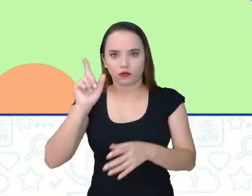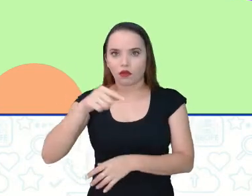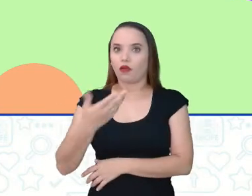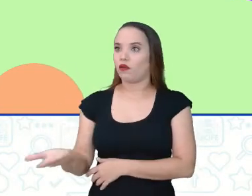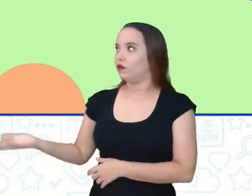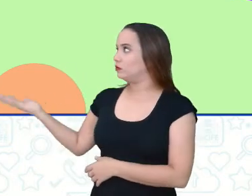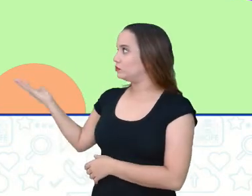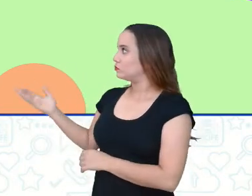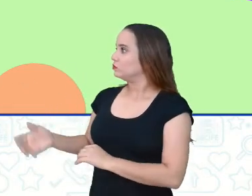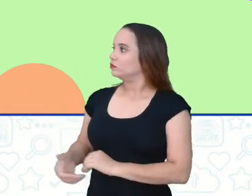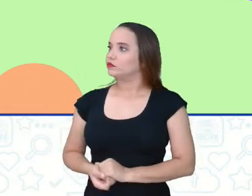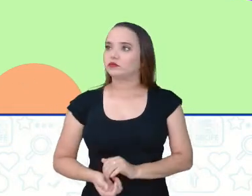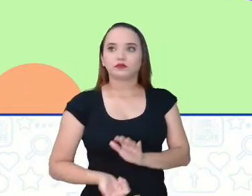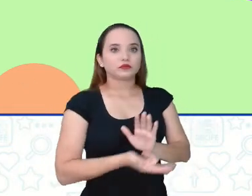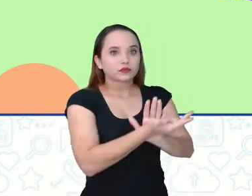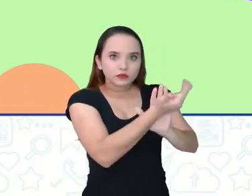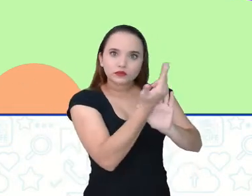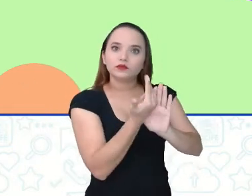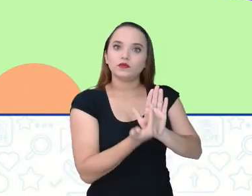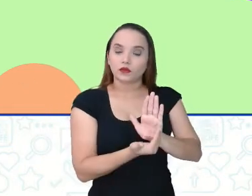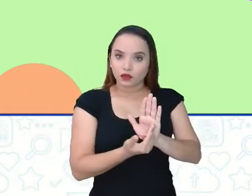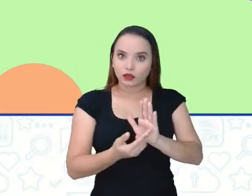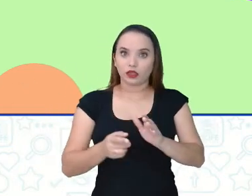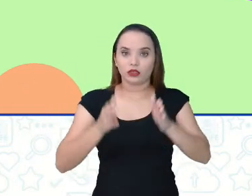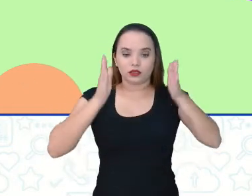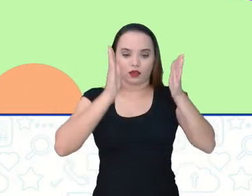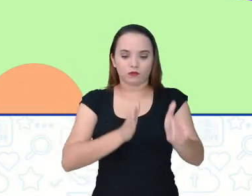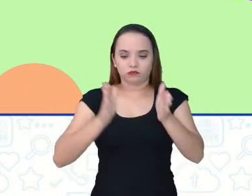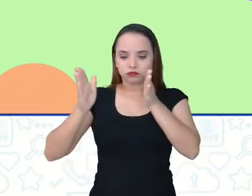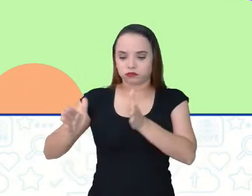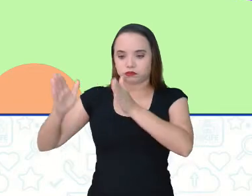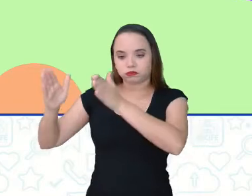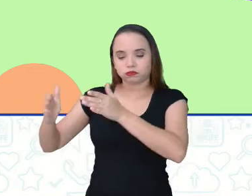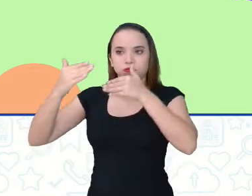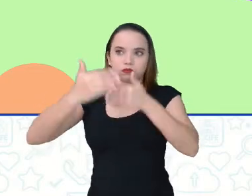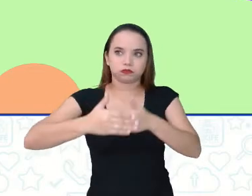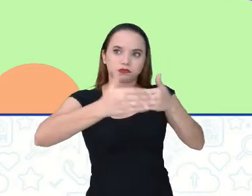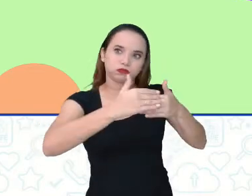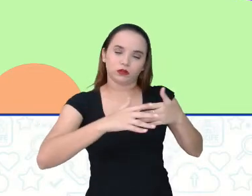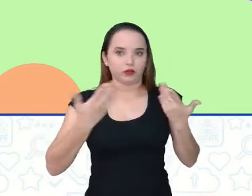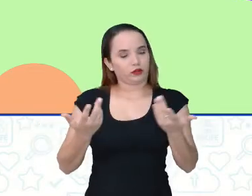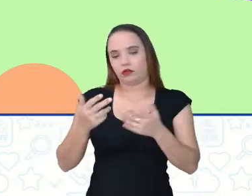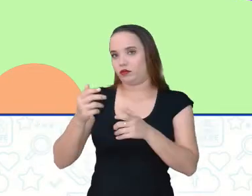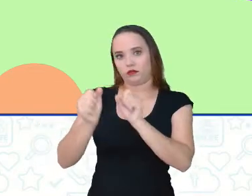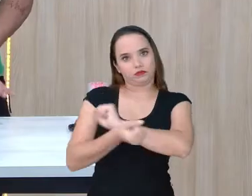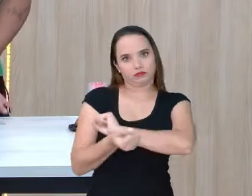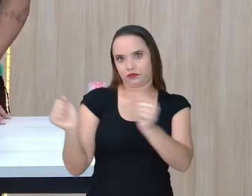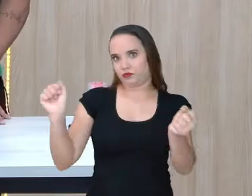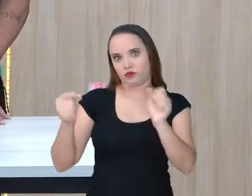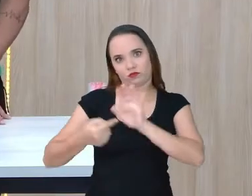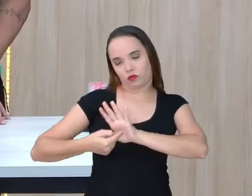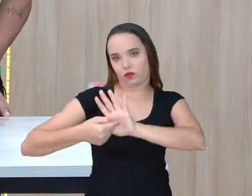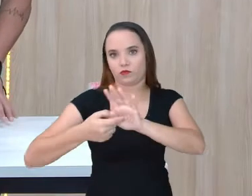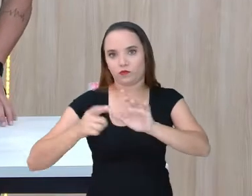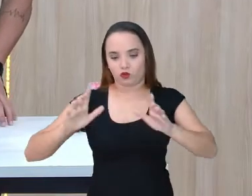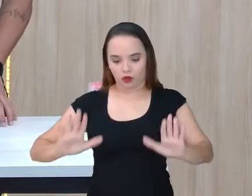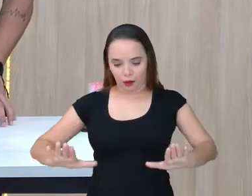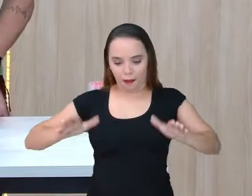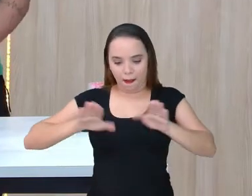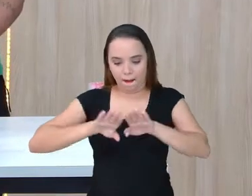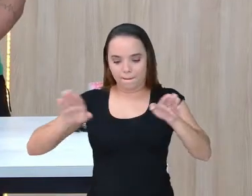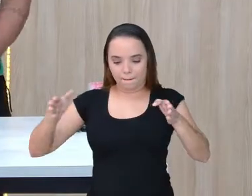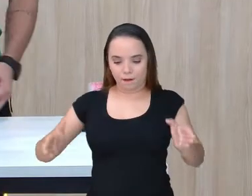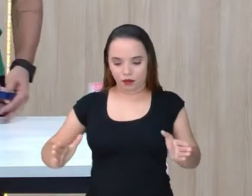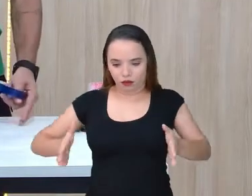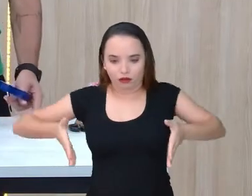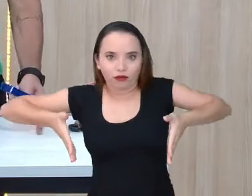quadrados aí na mesa. Então, não tinha como colocar a mesa completa, né? Vocês estão vendo aí que tem uma mesa, os copos,